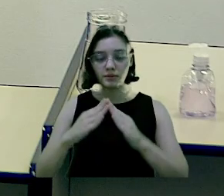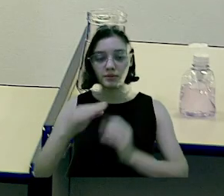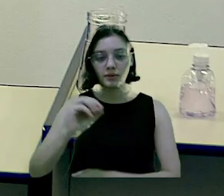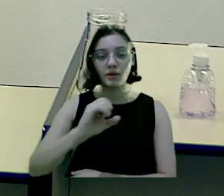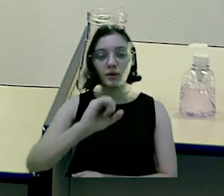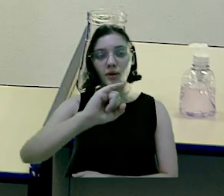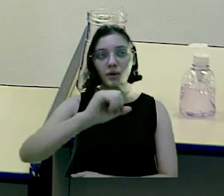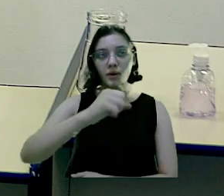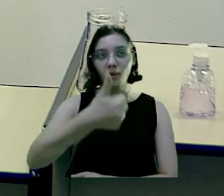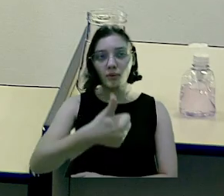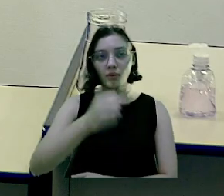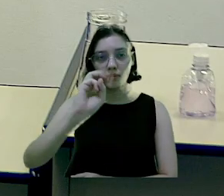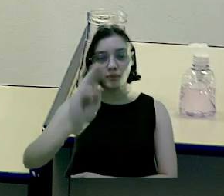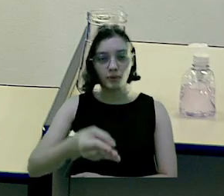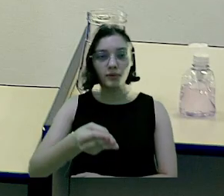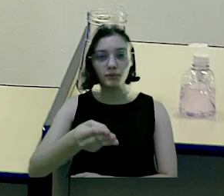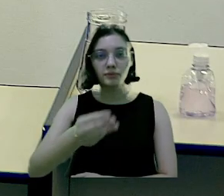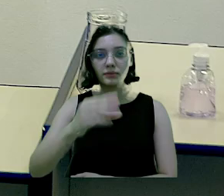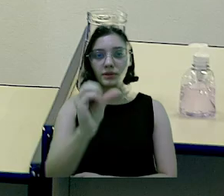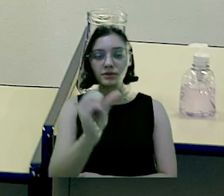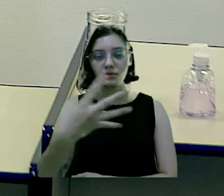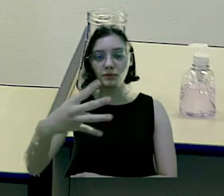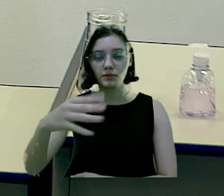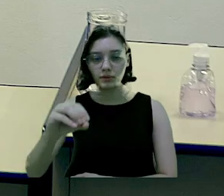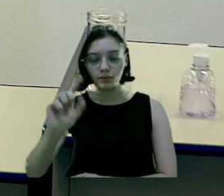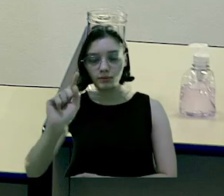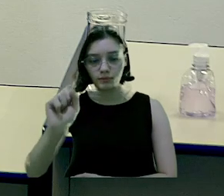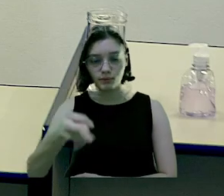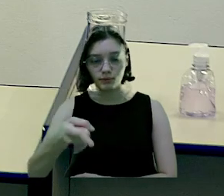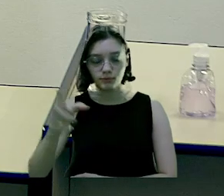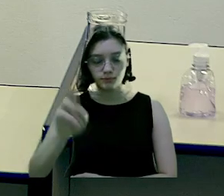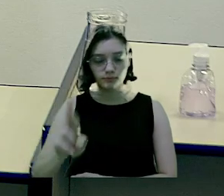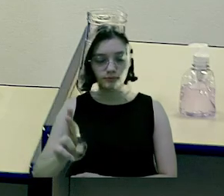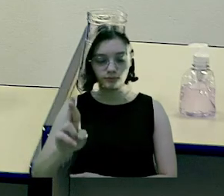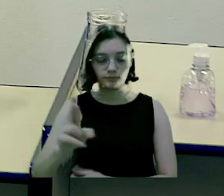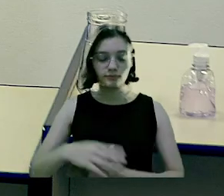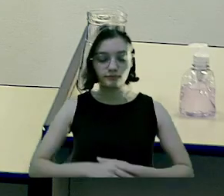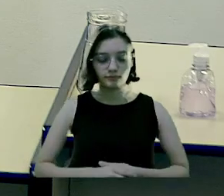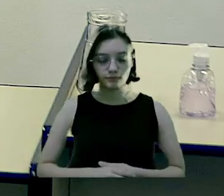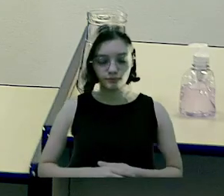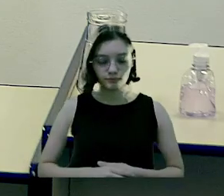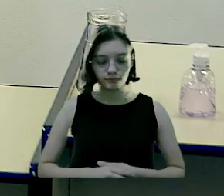patrimonial,$ 1.640.200,00.